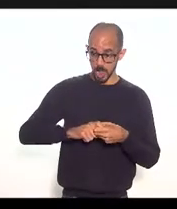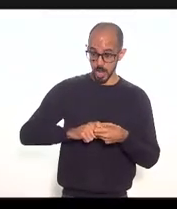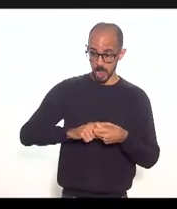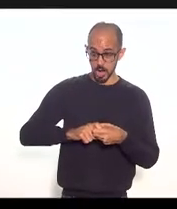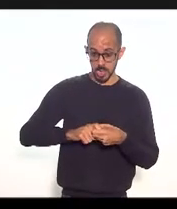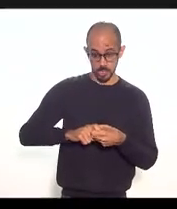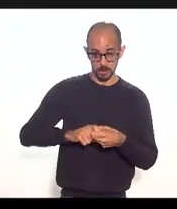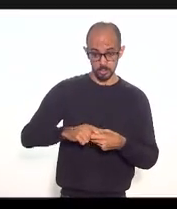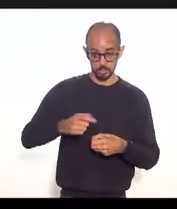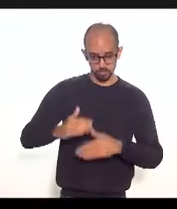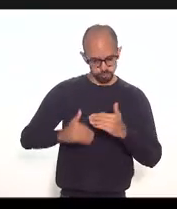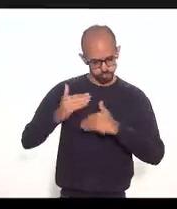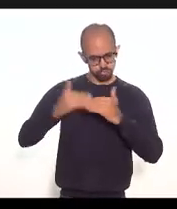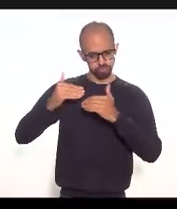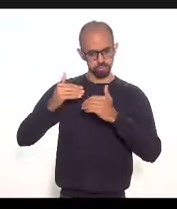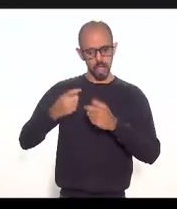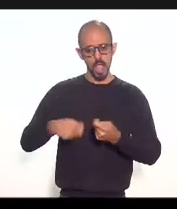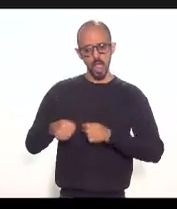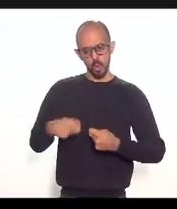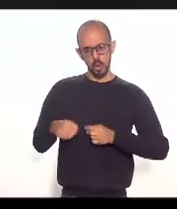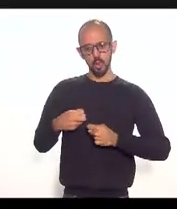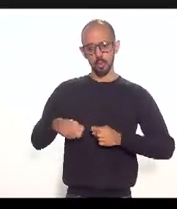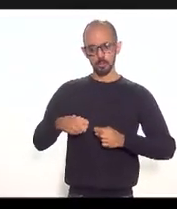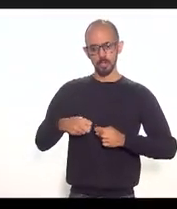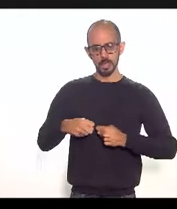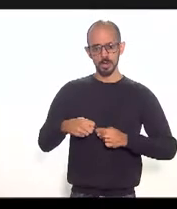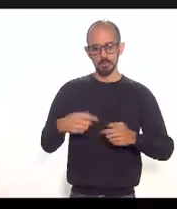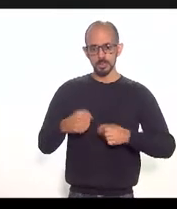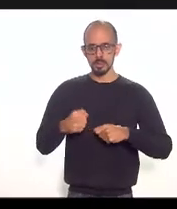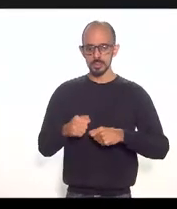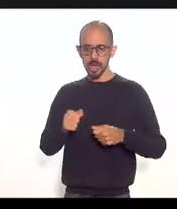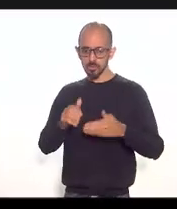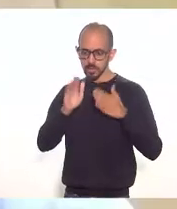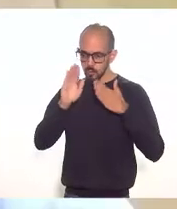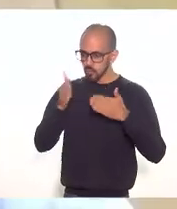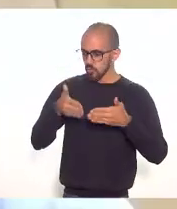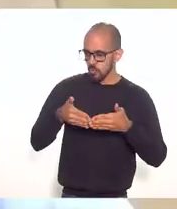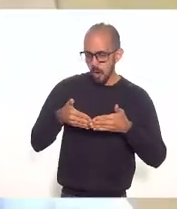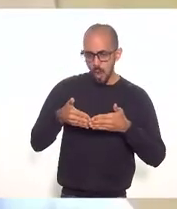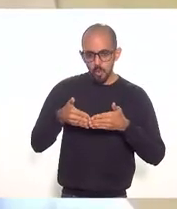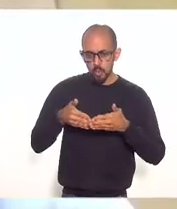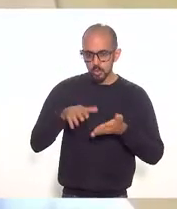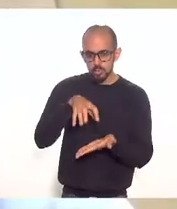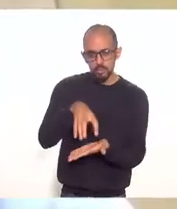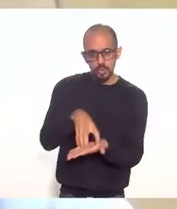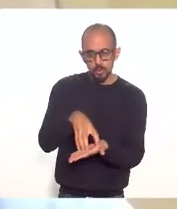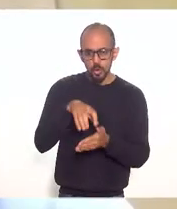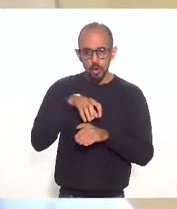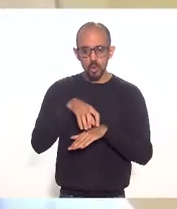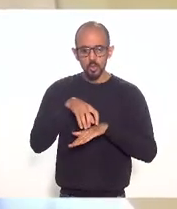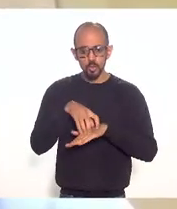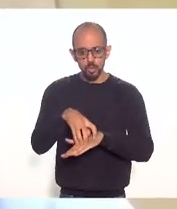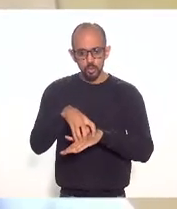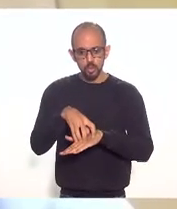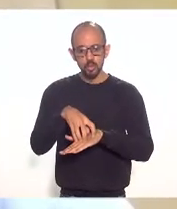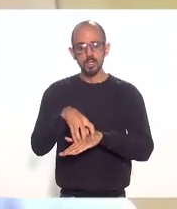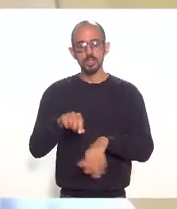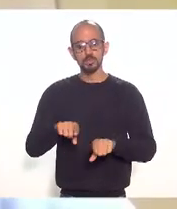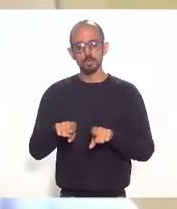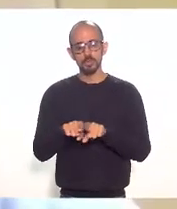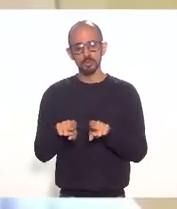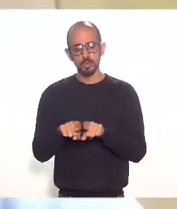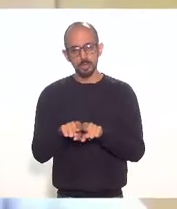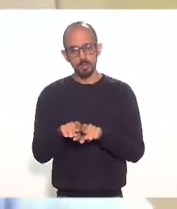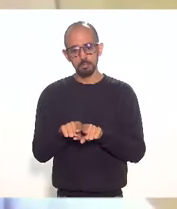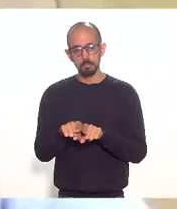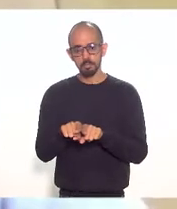uma das ações importantes seria focar, como o governador falou, na área do turismo e também na tração de novos